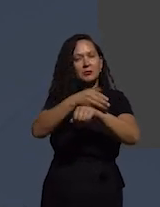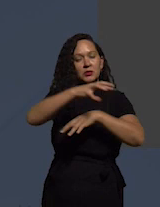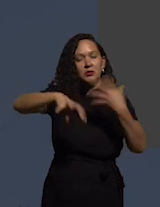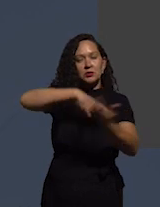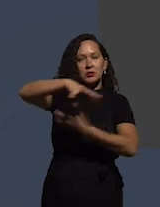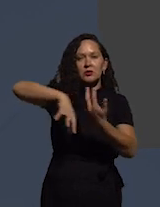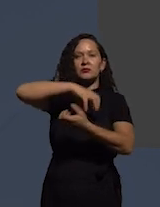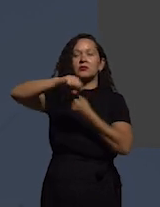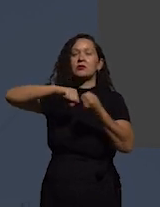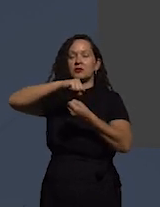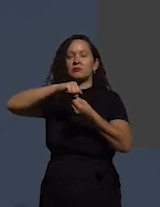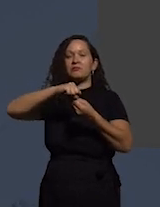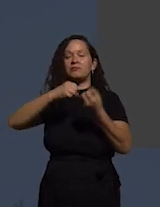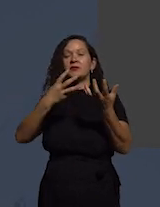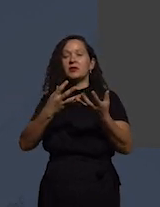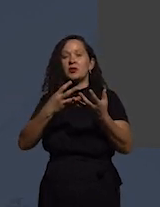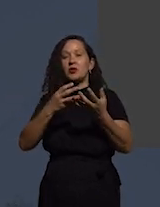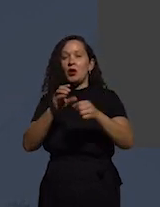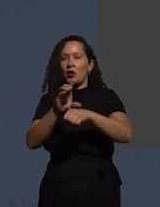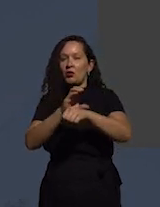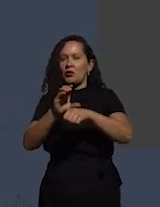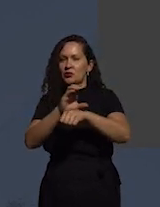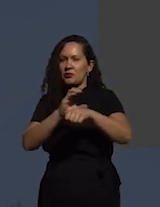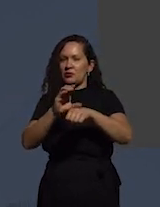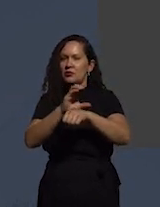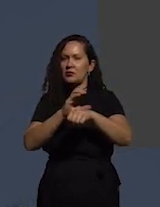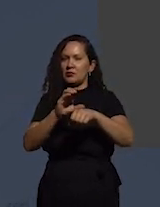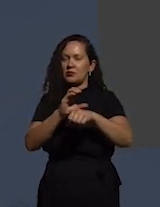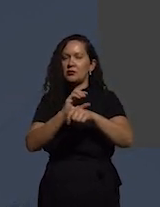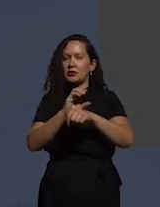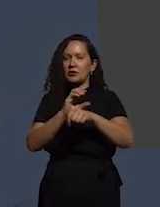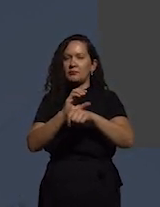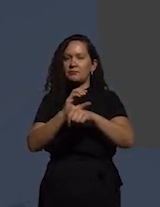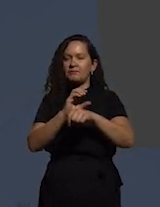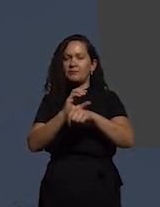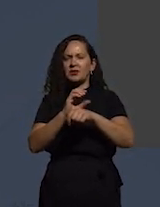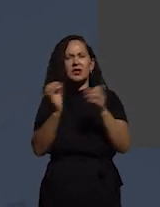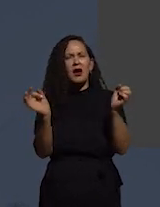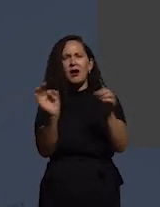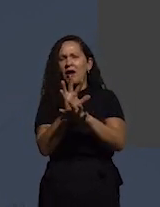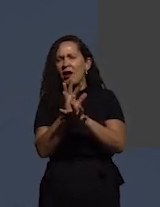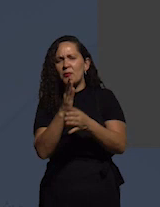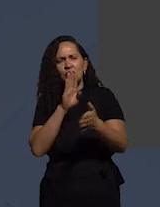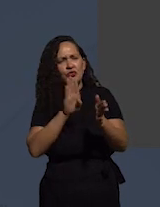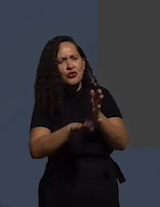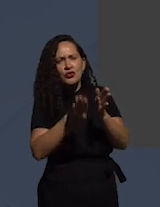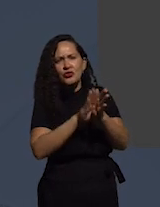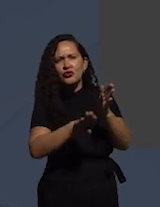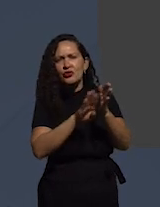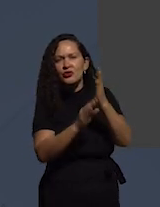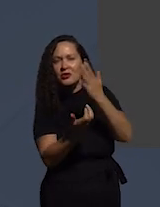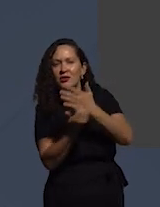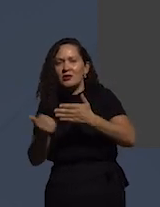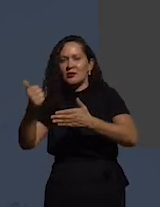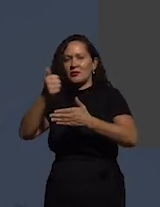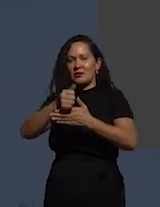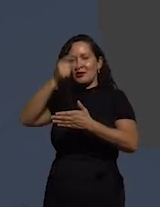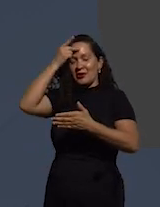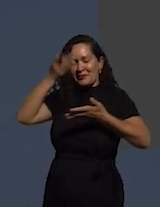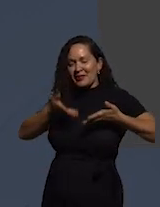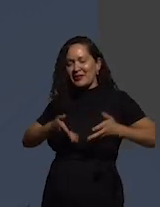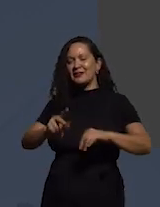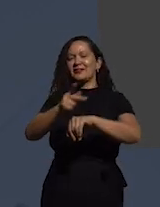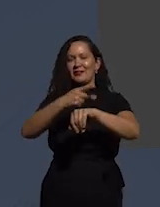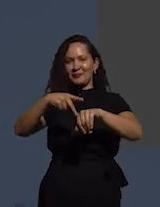e a sua constituição eliminou os privilégios que alguns patrícios tinham introduzidos lá